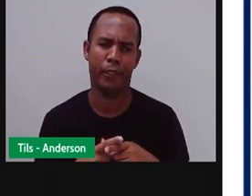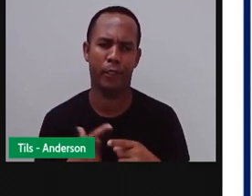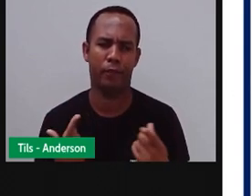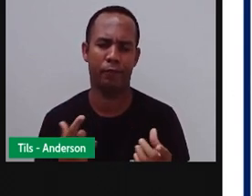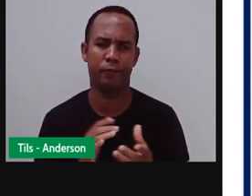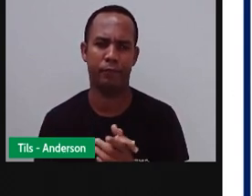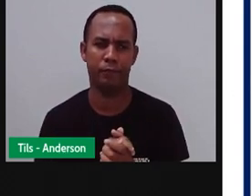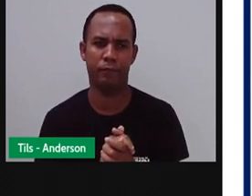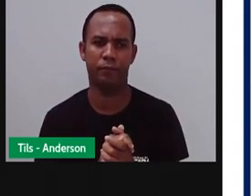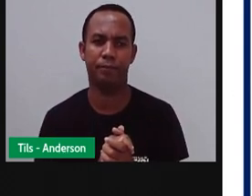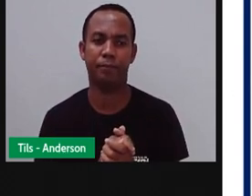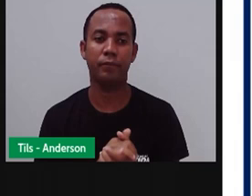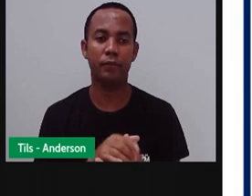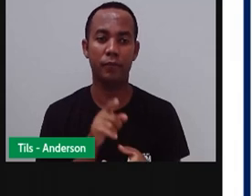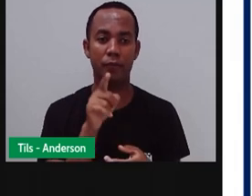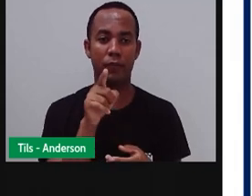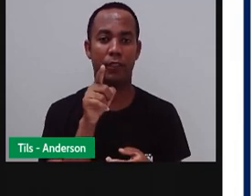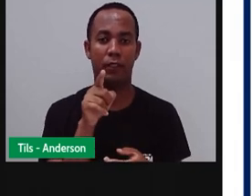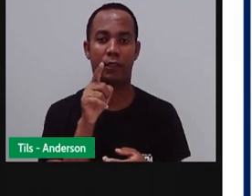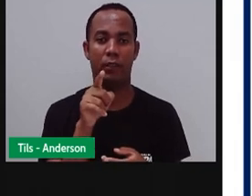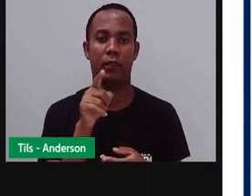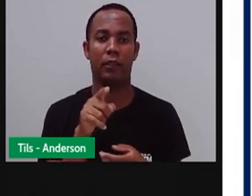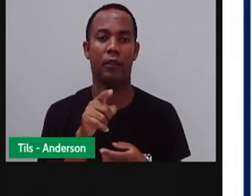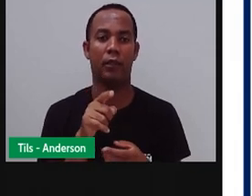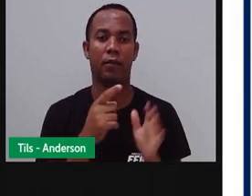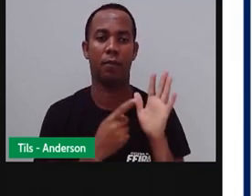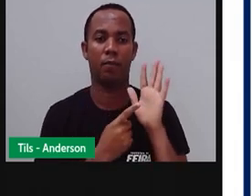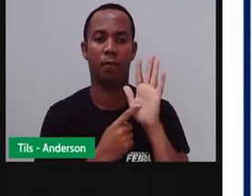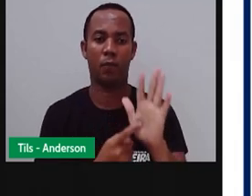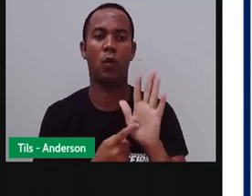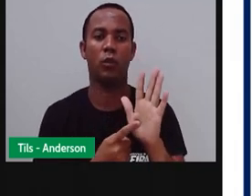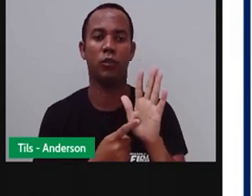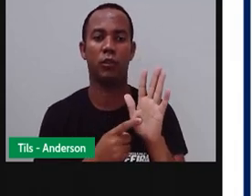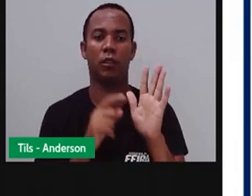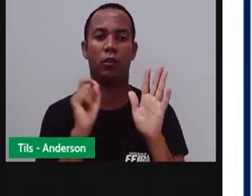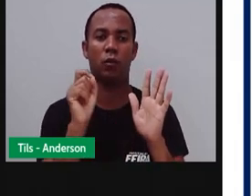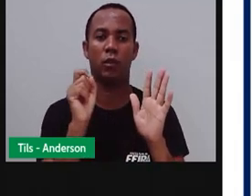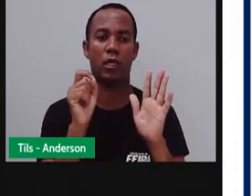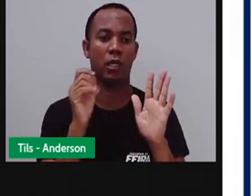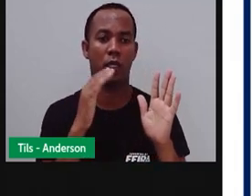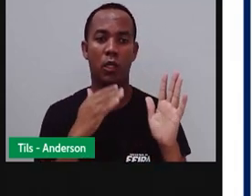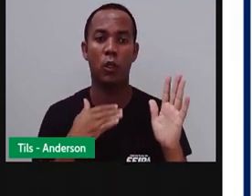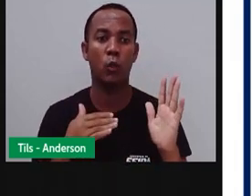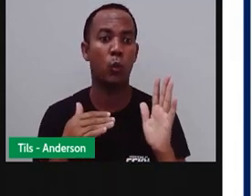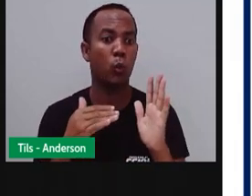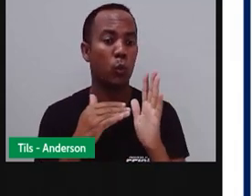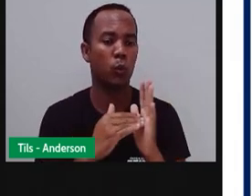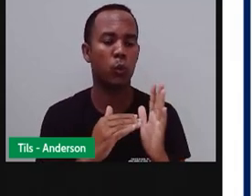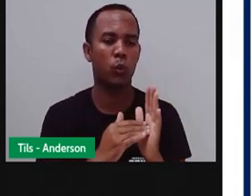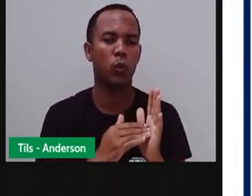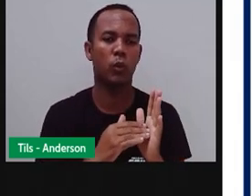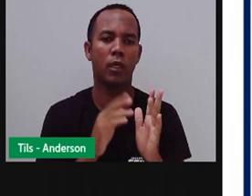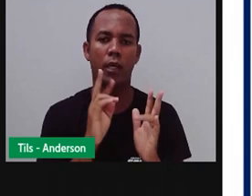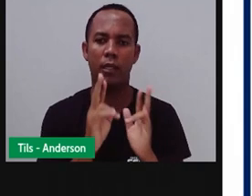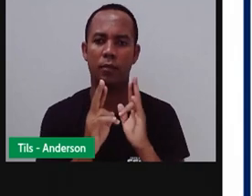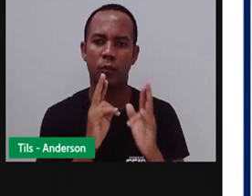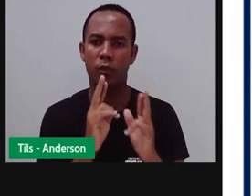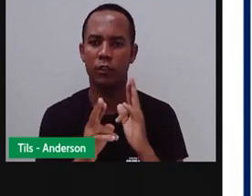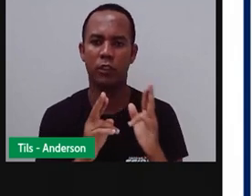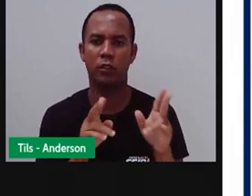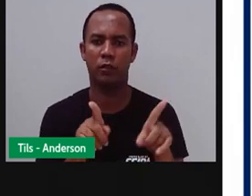A Lidy nos apresenta todas essas questões respondidas.